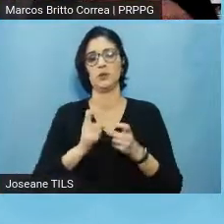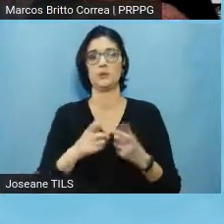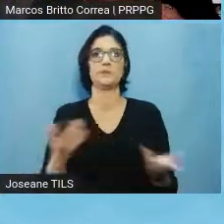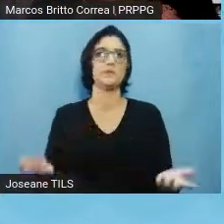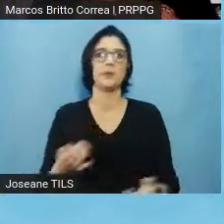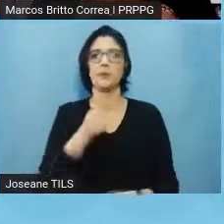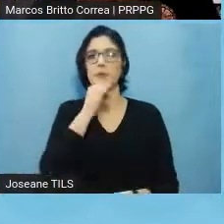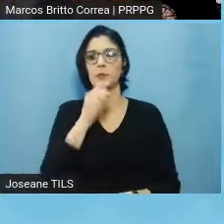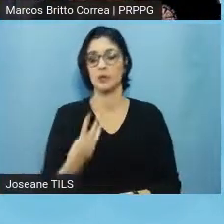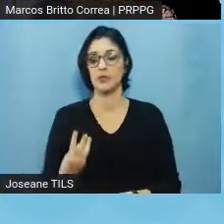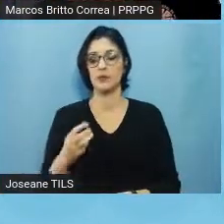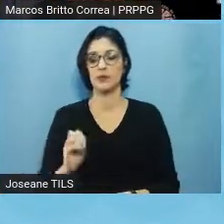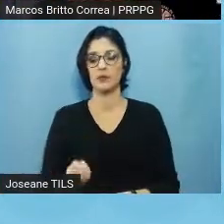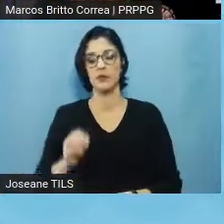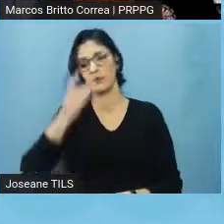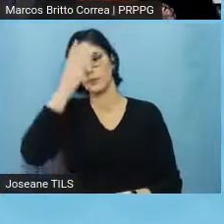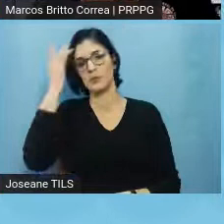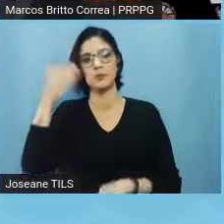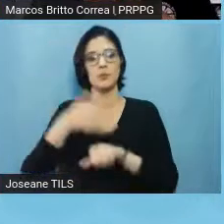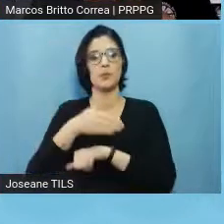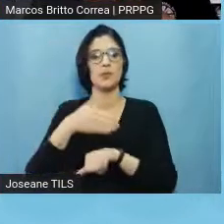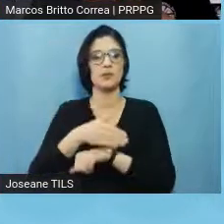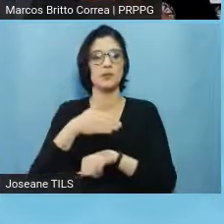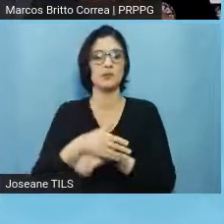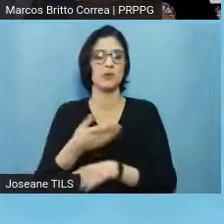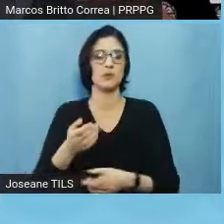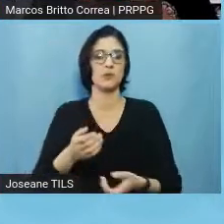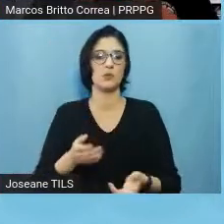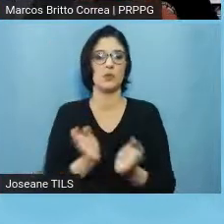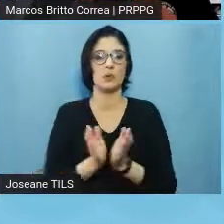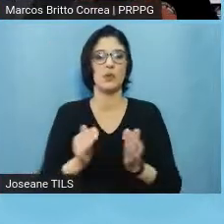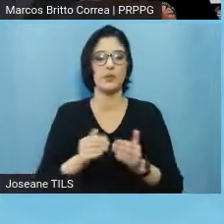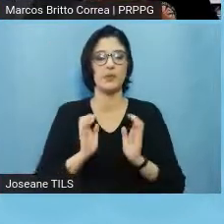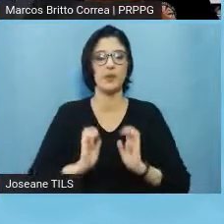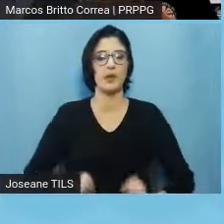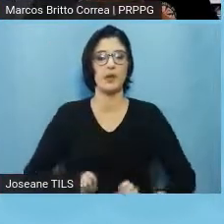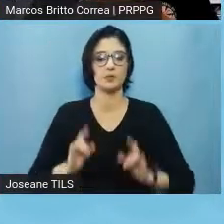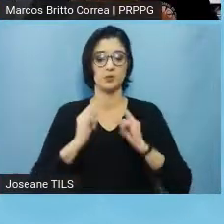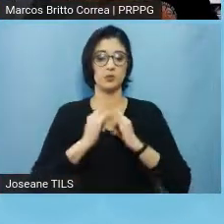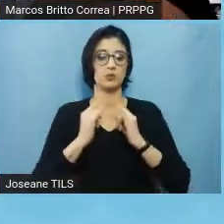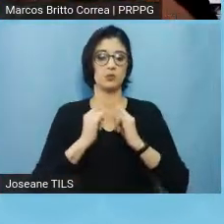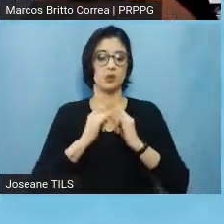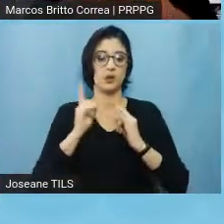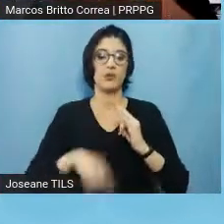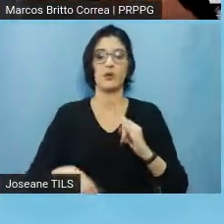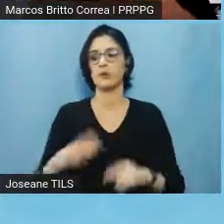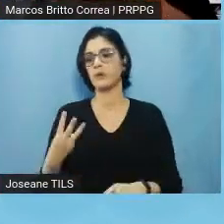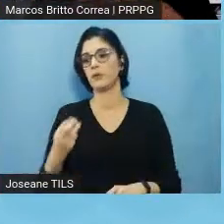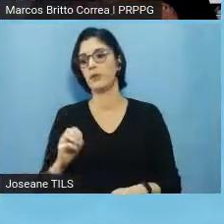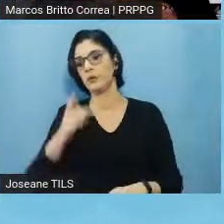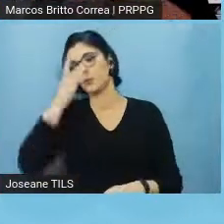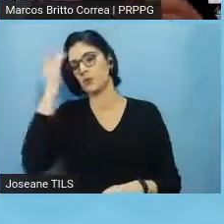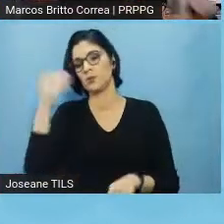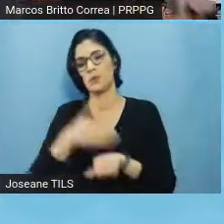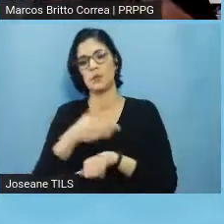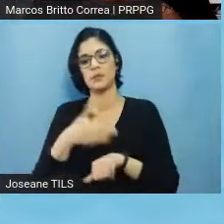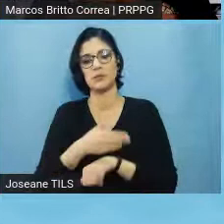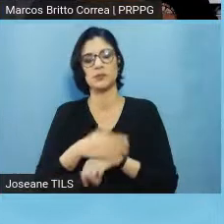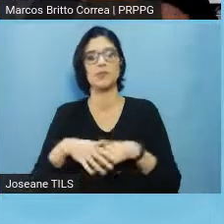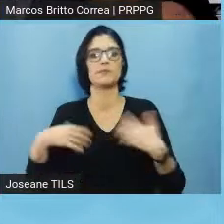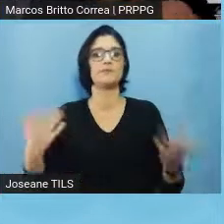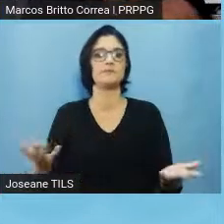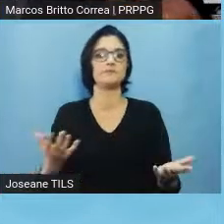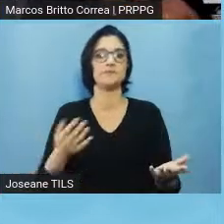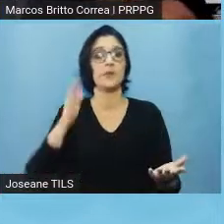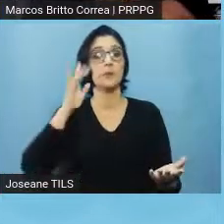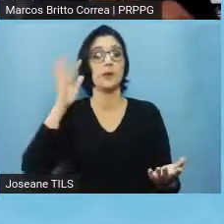por exemplo, um comitê de ética institucional grande, eu teria que ter quórum todas as reuniões desse comitê e criaria um compromisso, que muitas vezes é